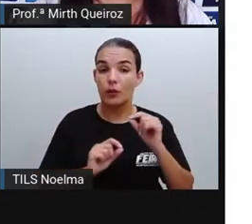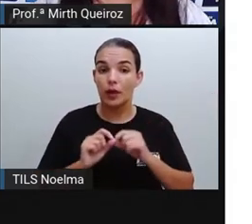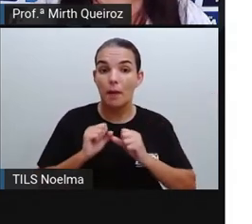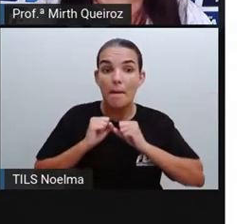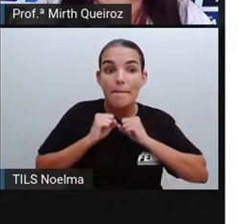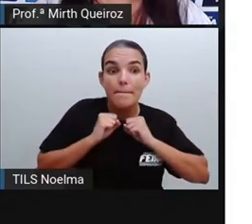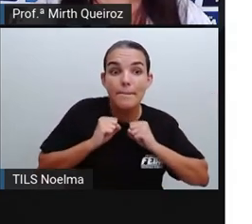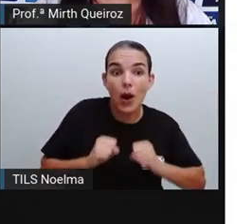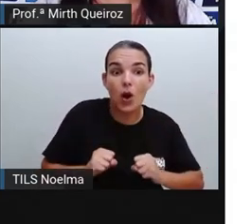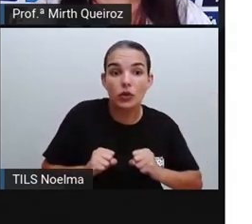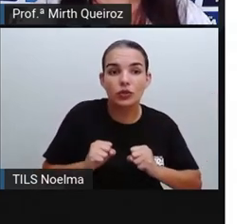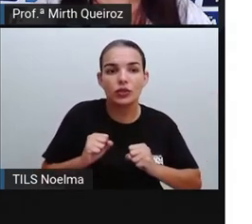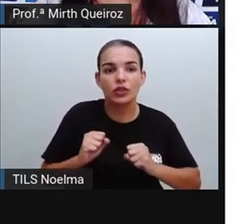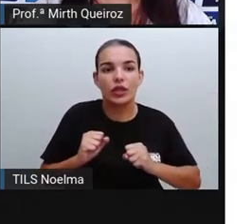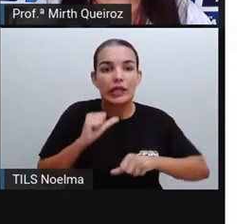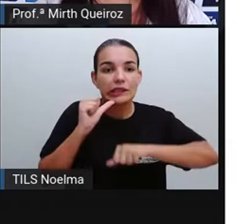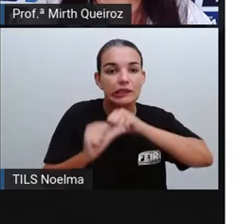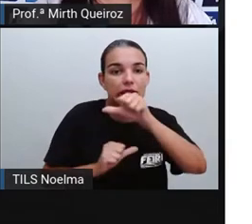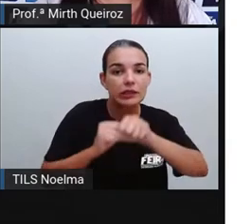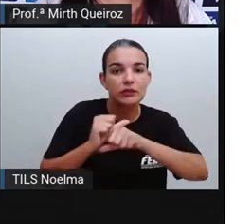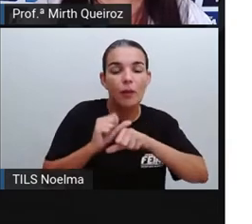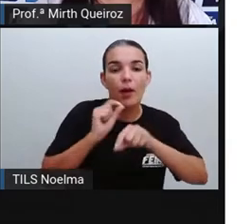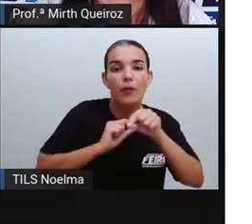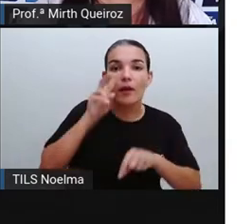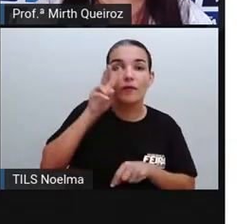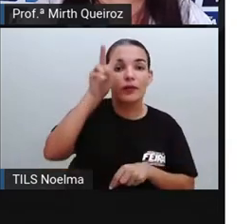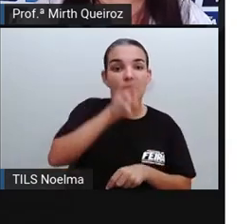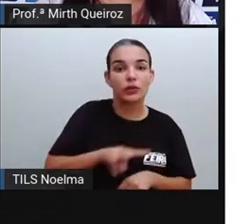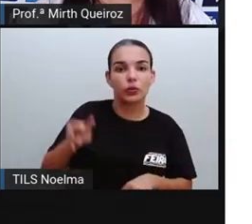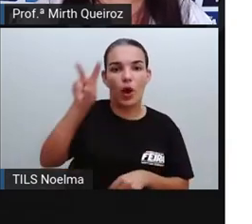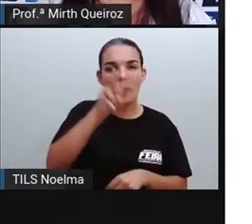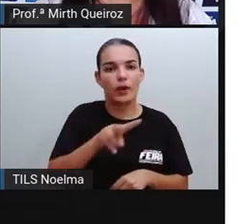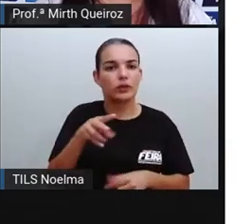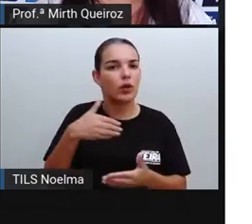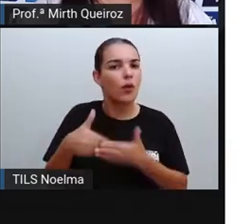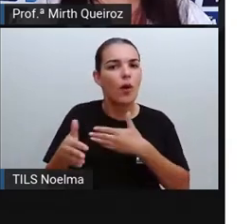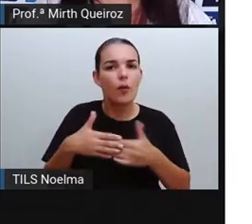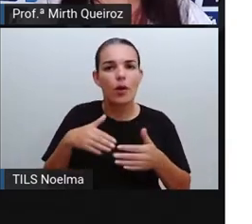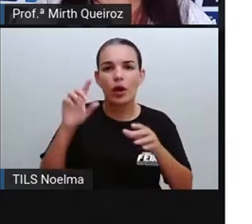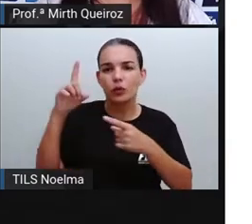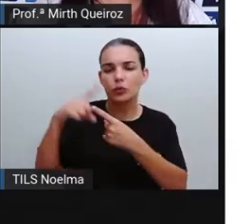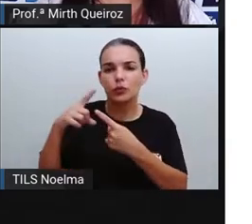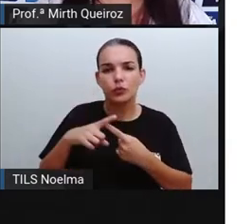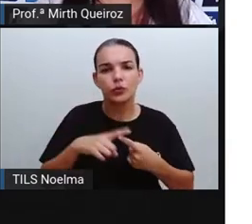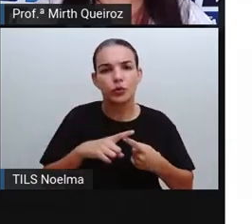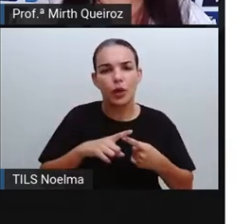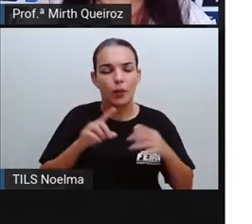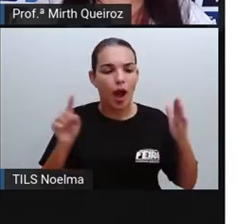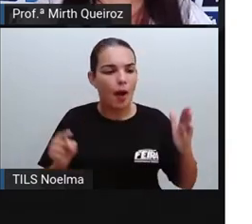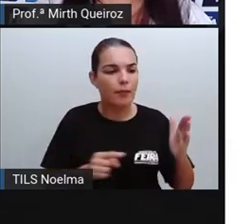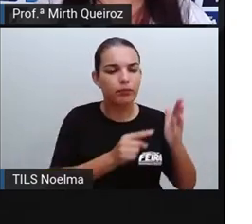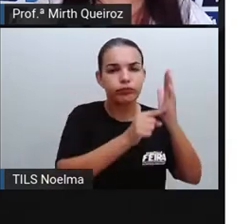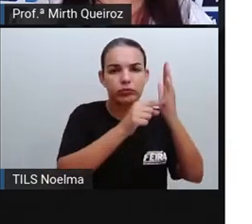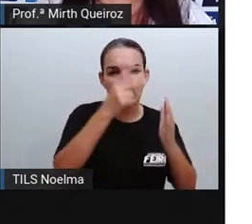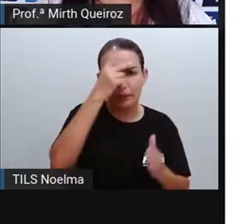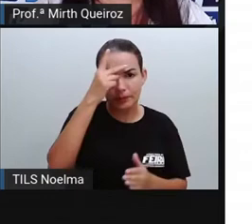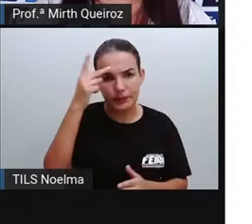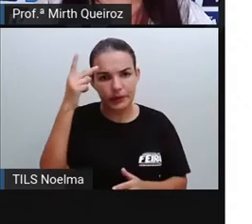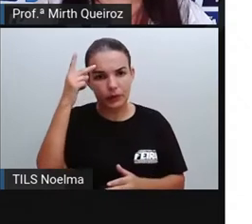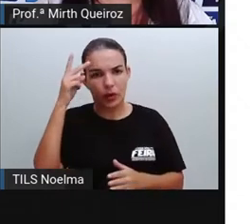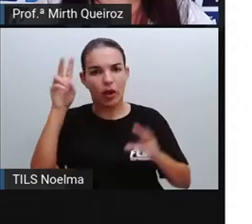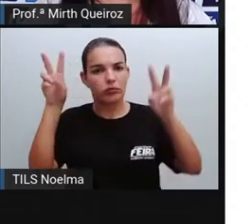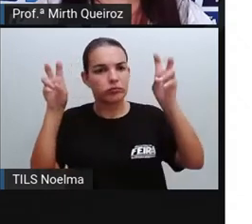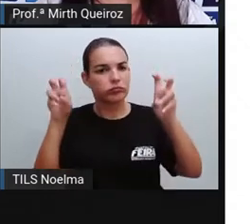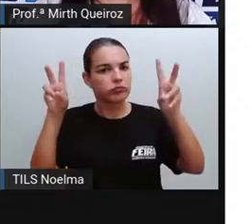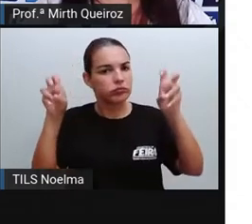de ser personalizado visualmente de acordo com o tipo de público-alvo a ser abordado o tema, área